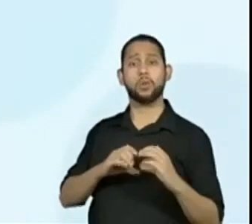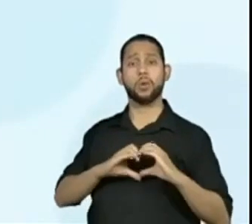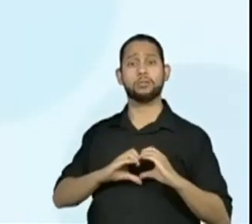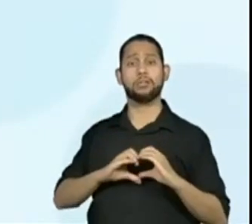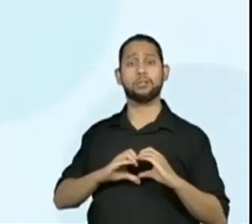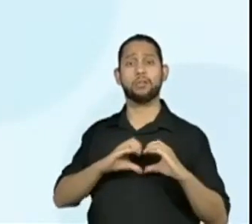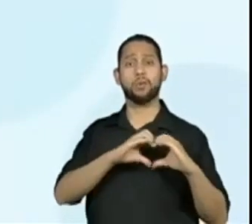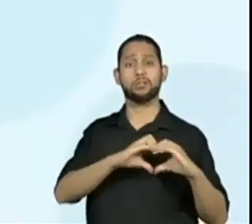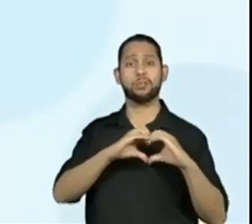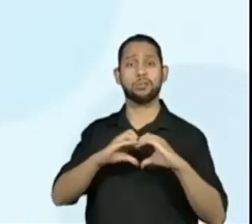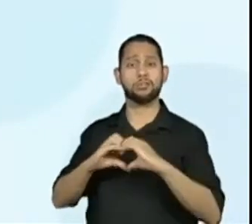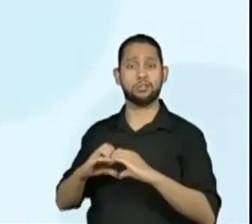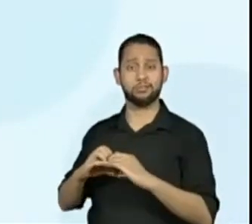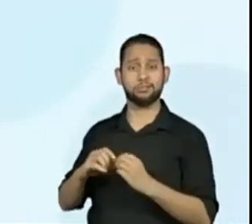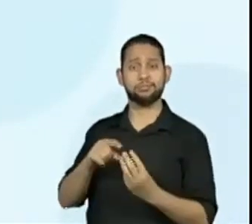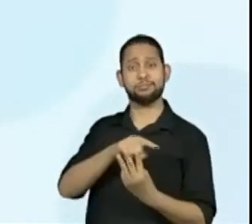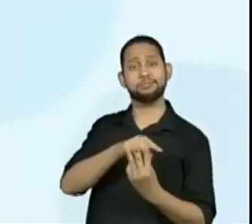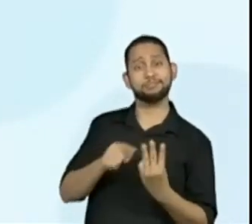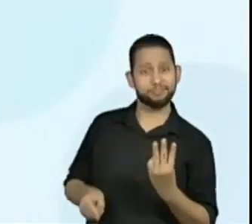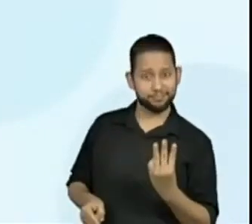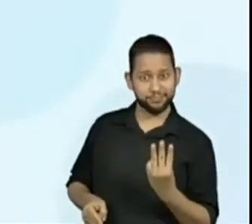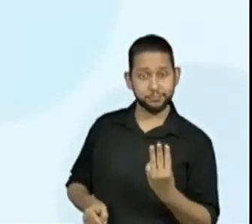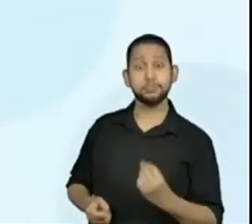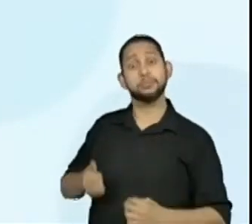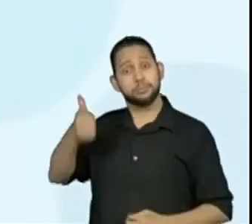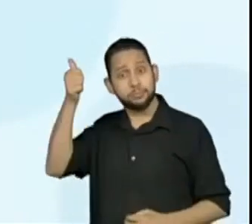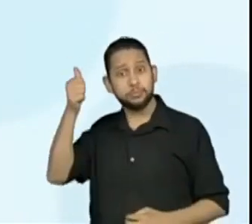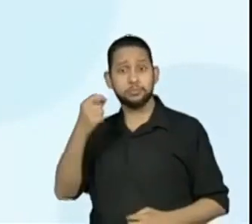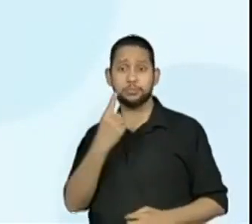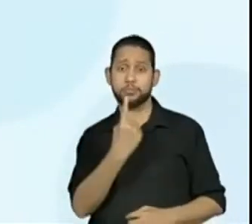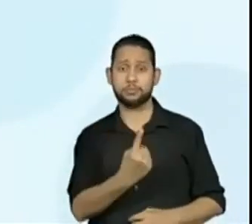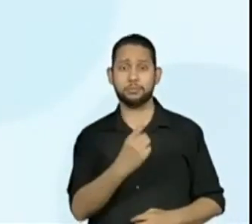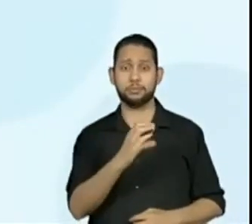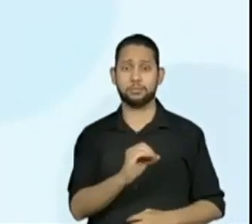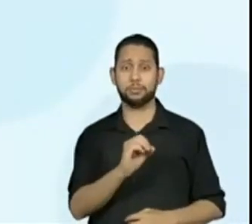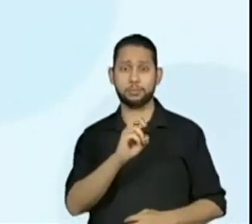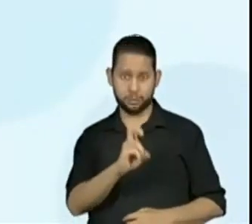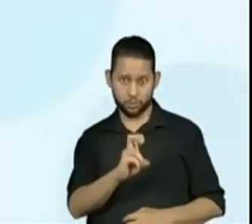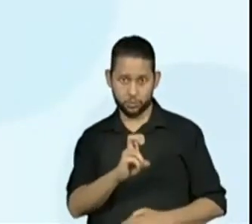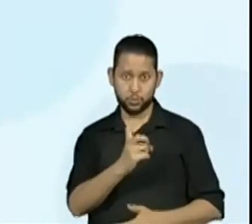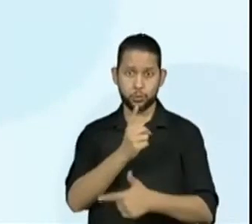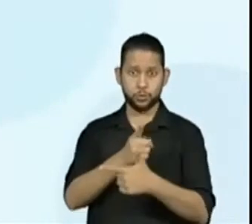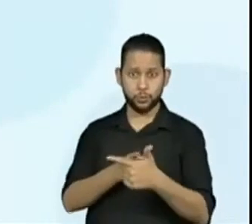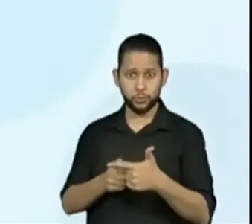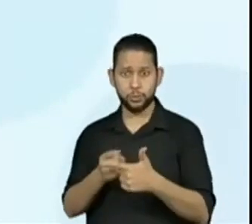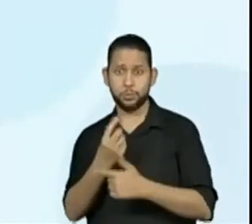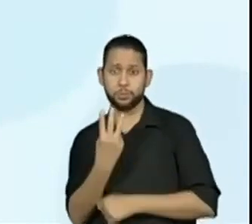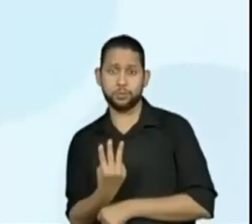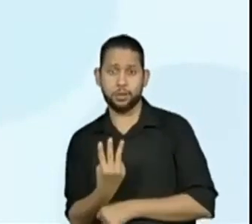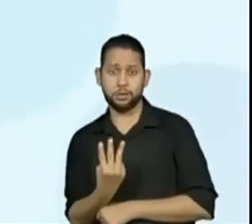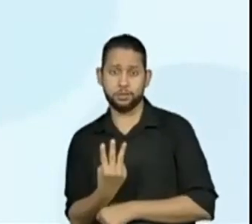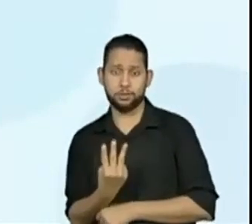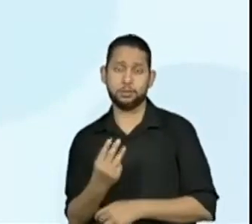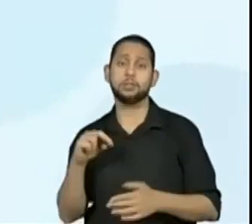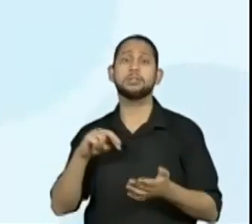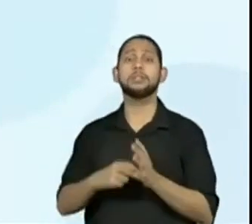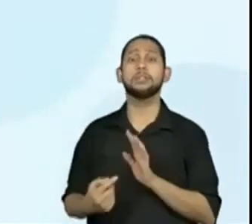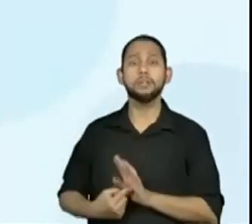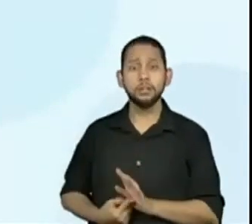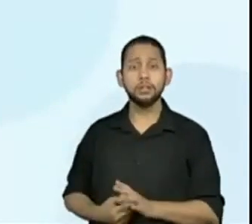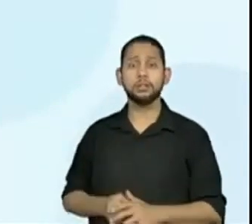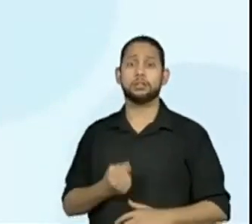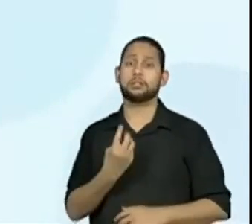3, 105 dividido por 3, que é igual a 35.